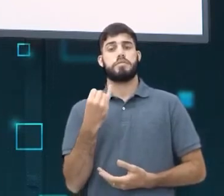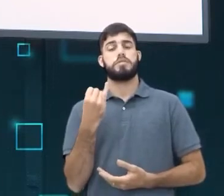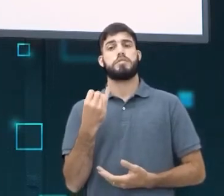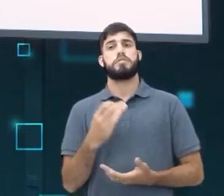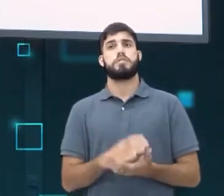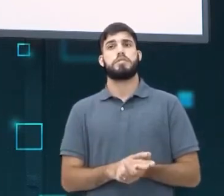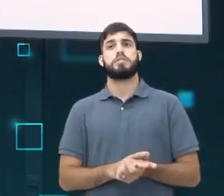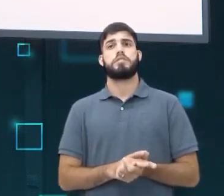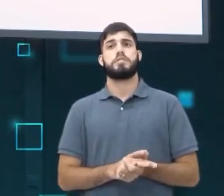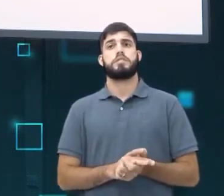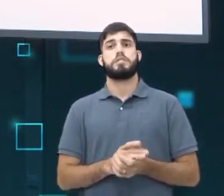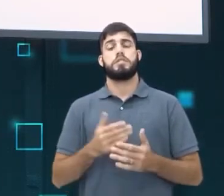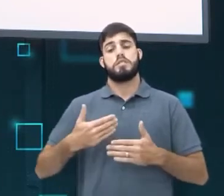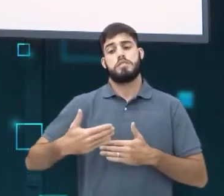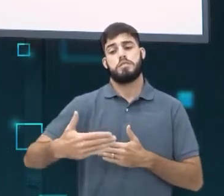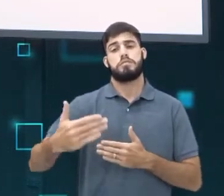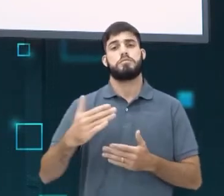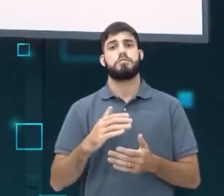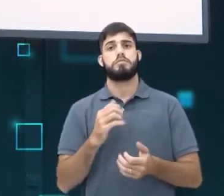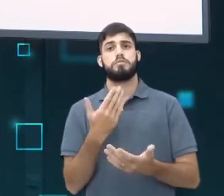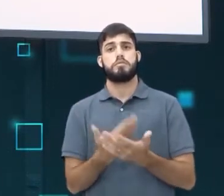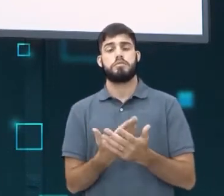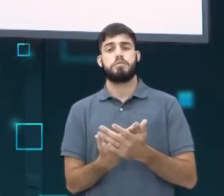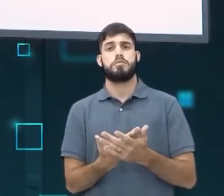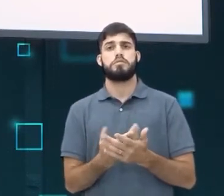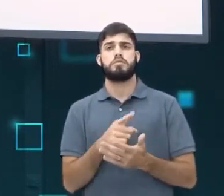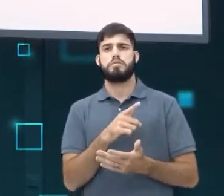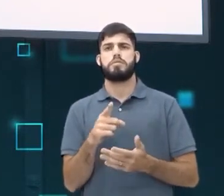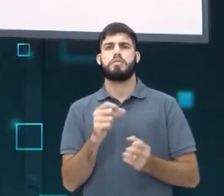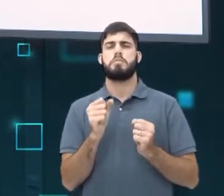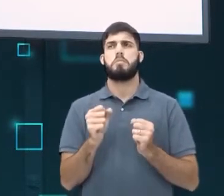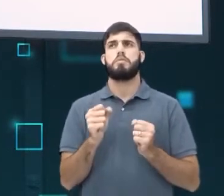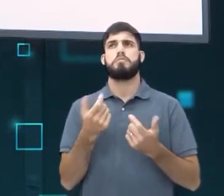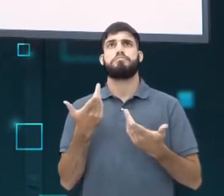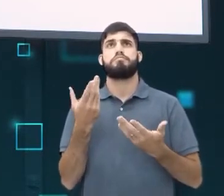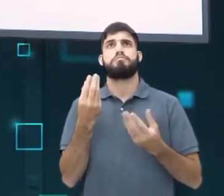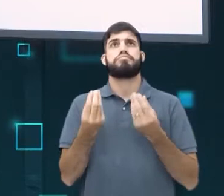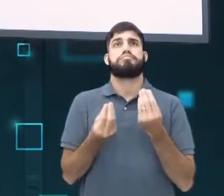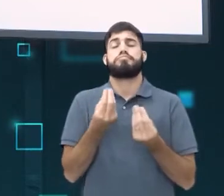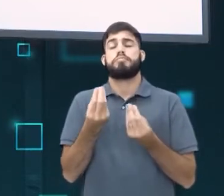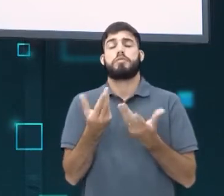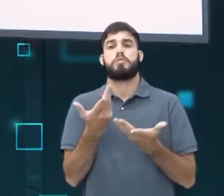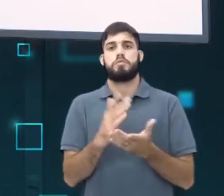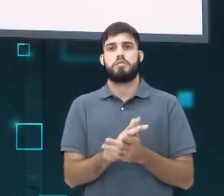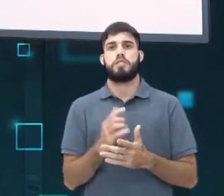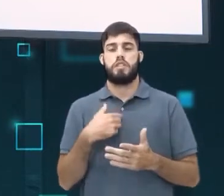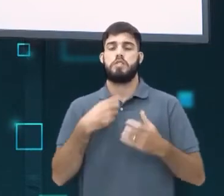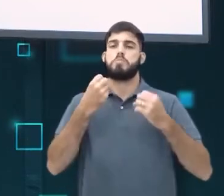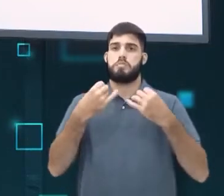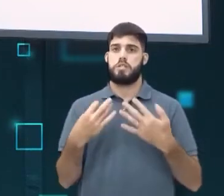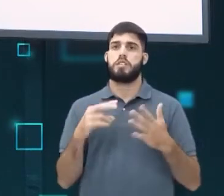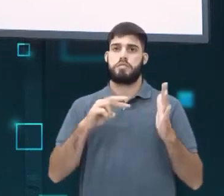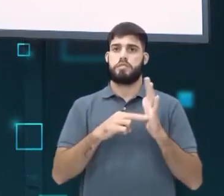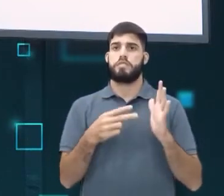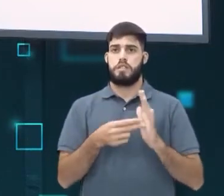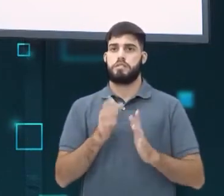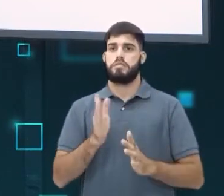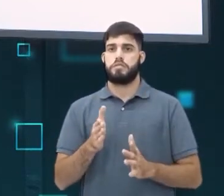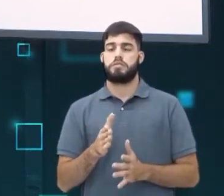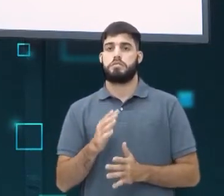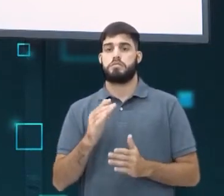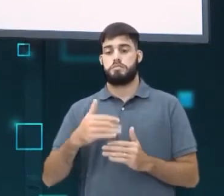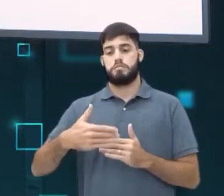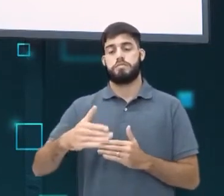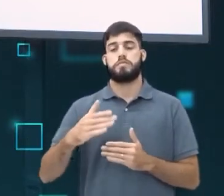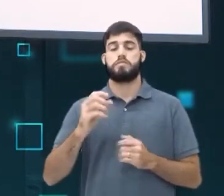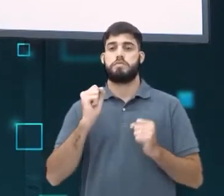no decorrer das aulas e vocês podem ficar meio perdidos. Então eu já vou explicar o significado agora para que mais